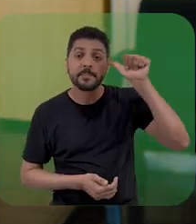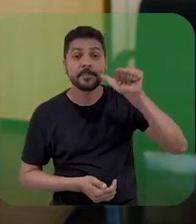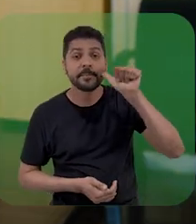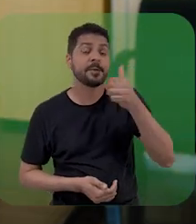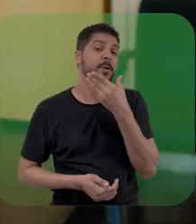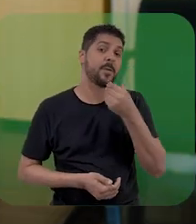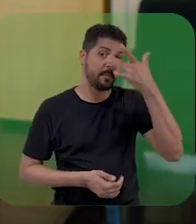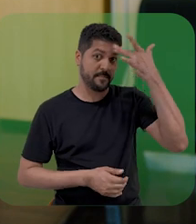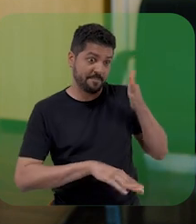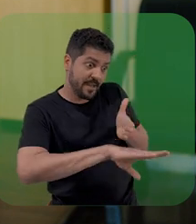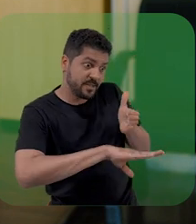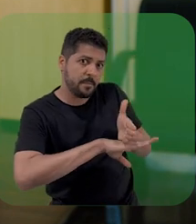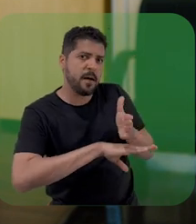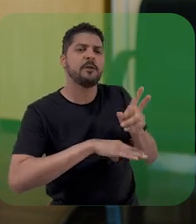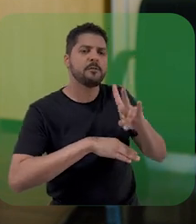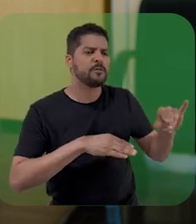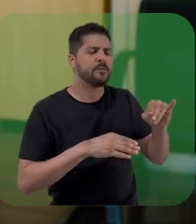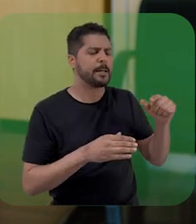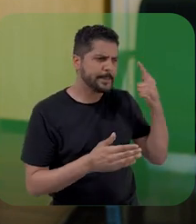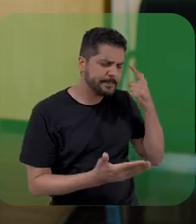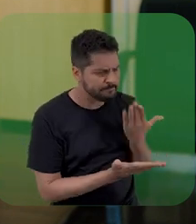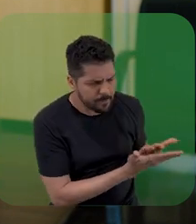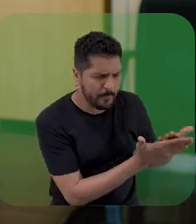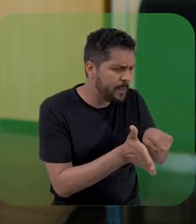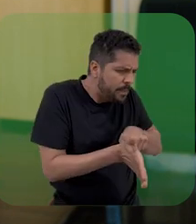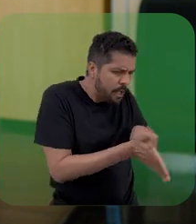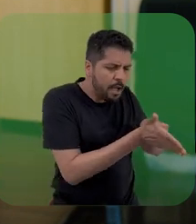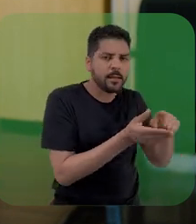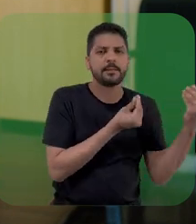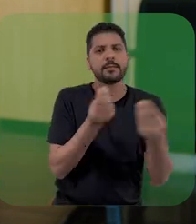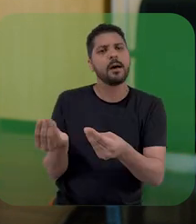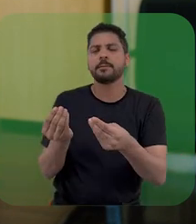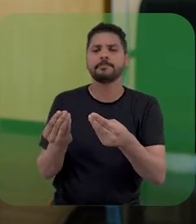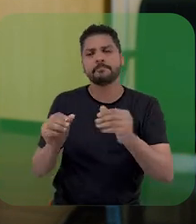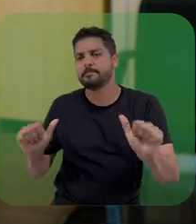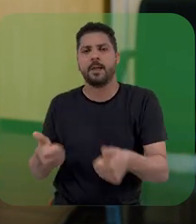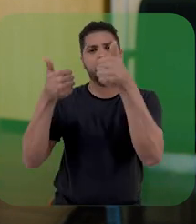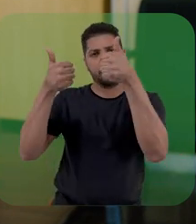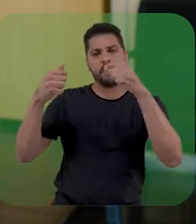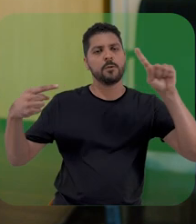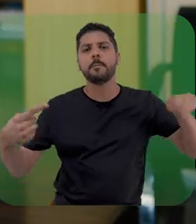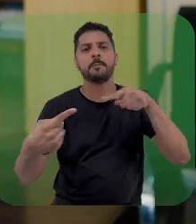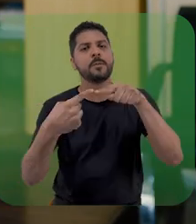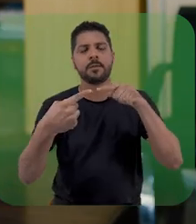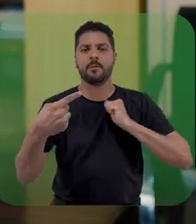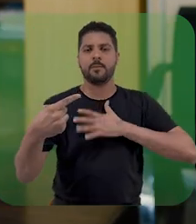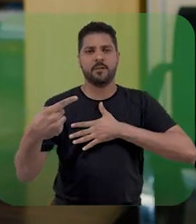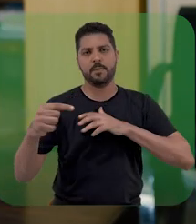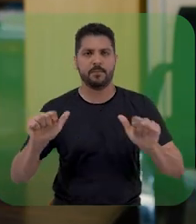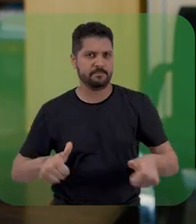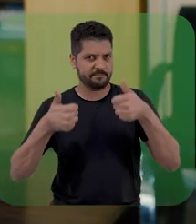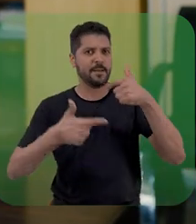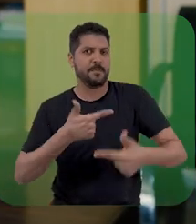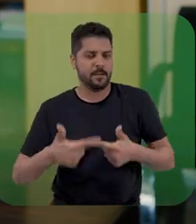participantes e as participantes se tornam agentes de mudança em consonância com os objetivos do IFPR. No sentido de